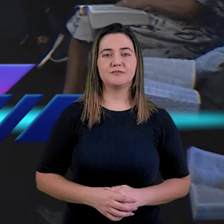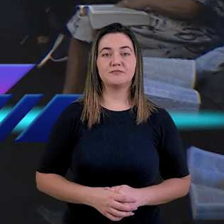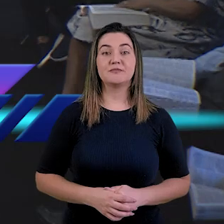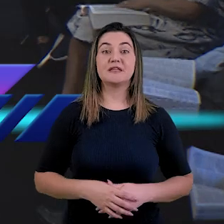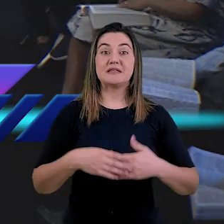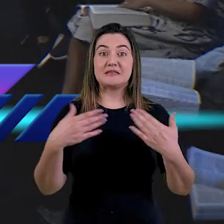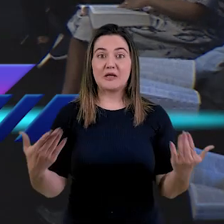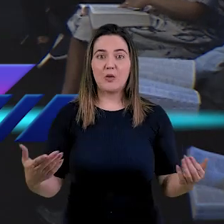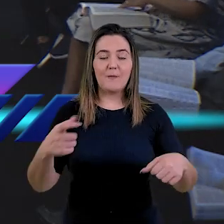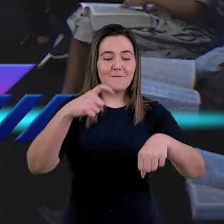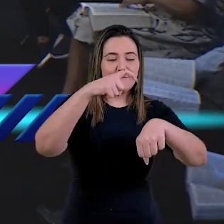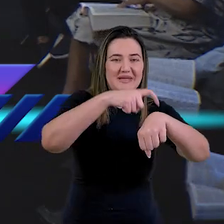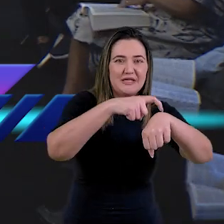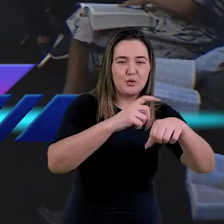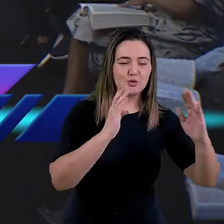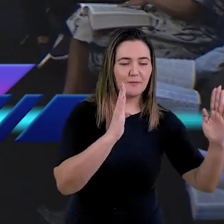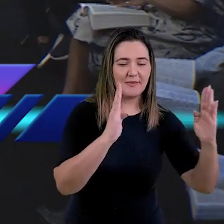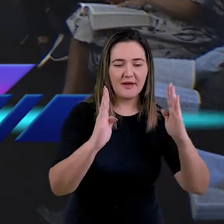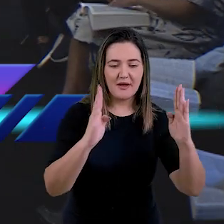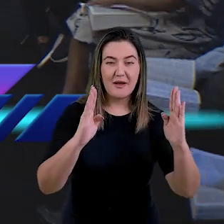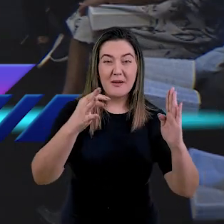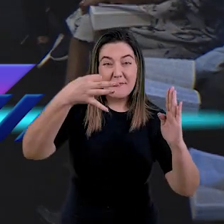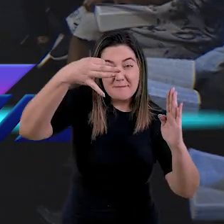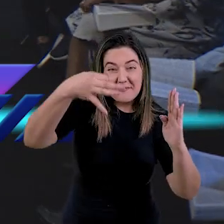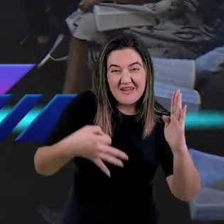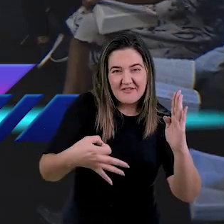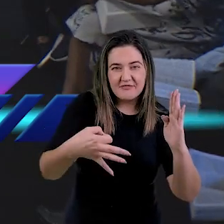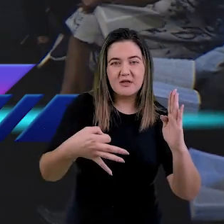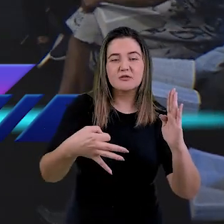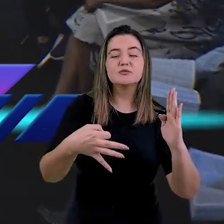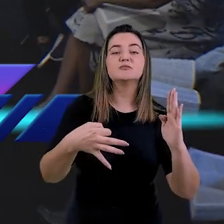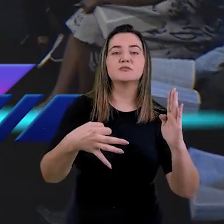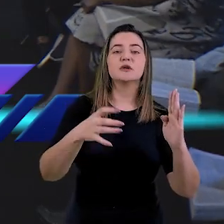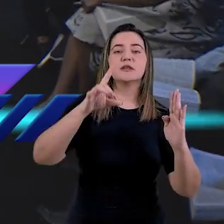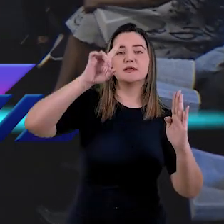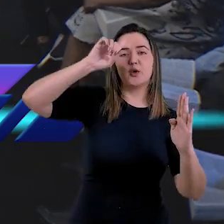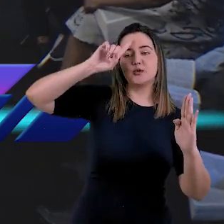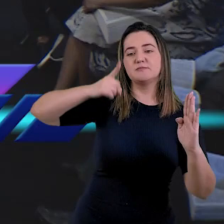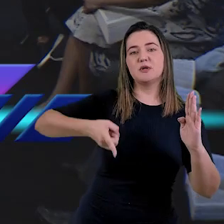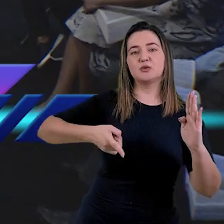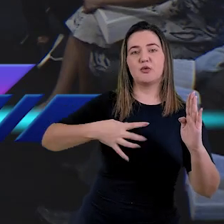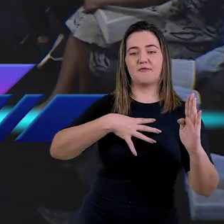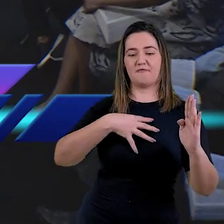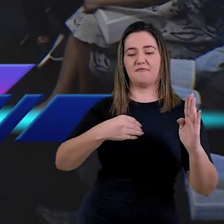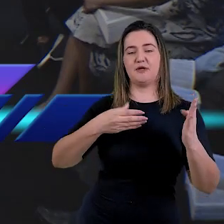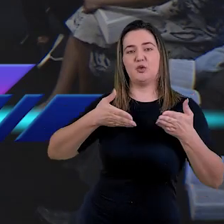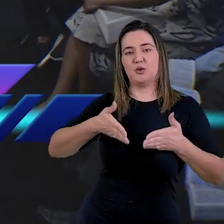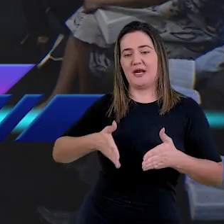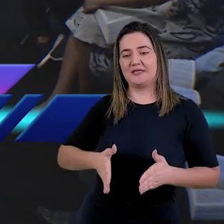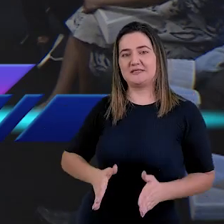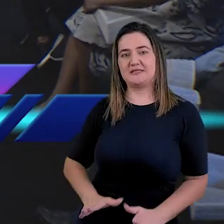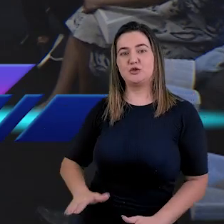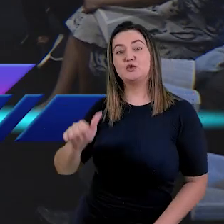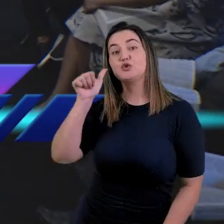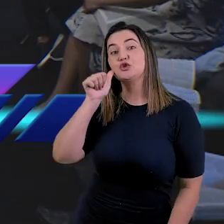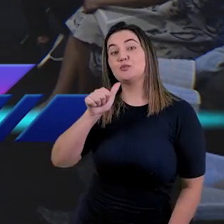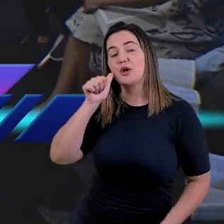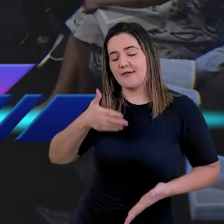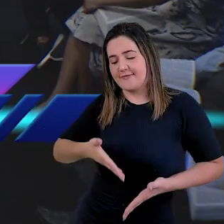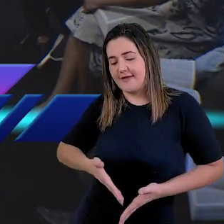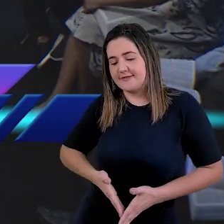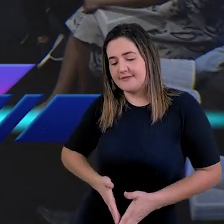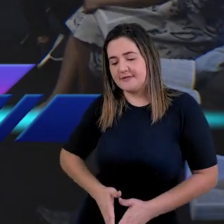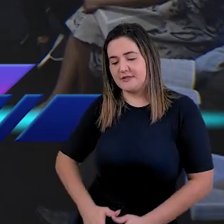Vindo, porém, à plenitude do tempo, Deus enviou o Seu Filho, nascido de mulher,